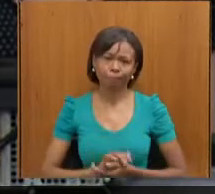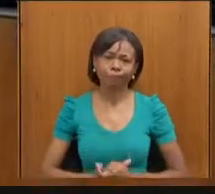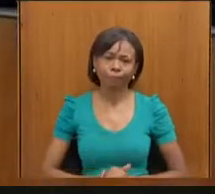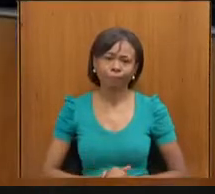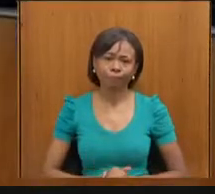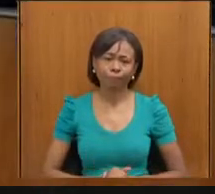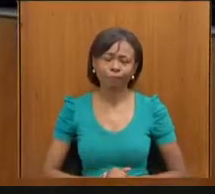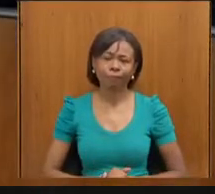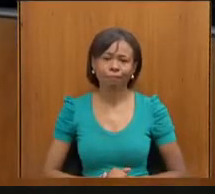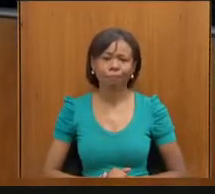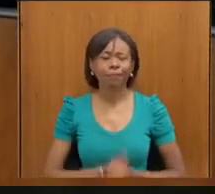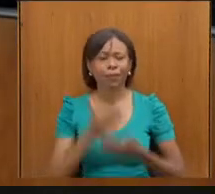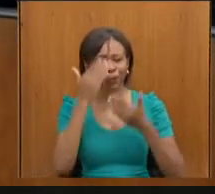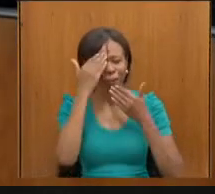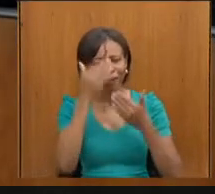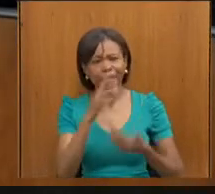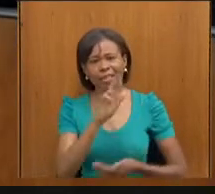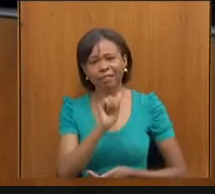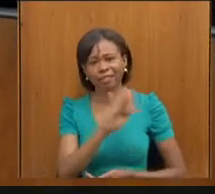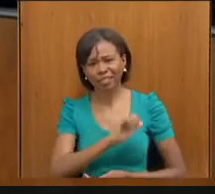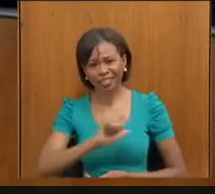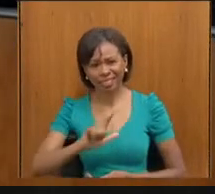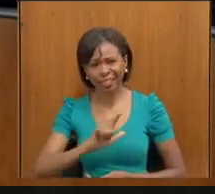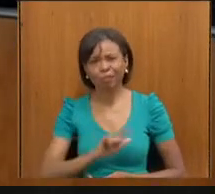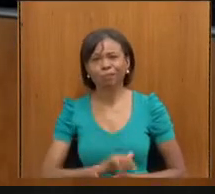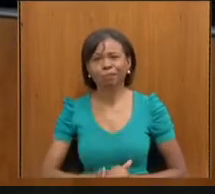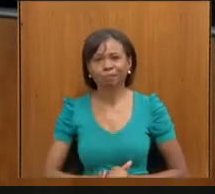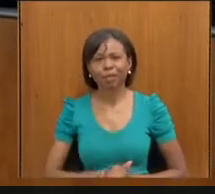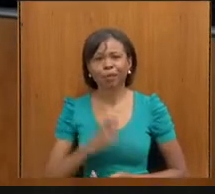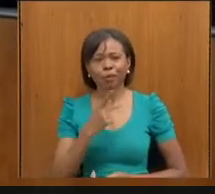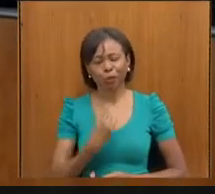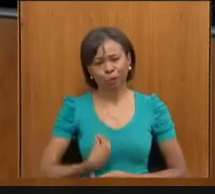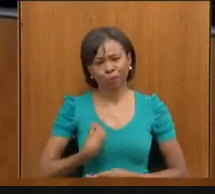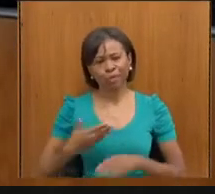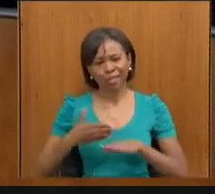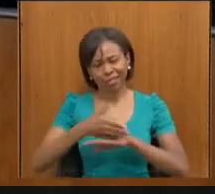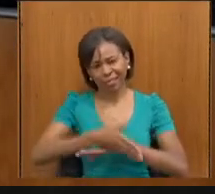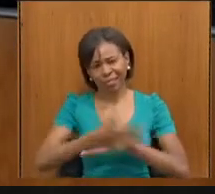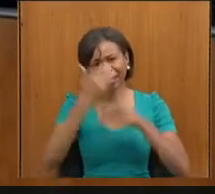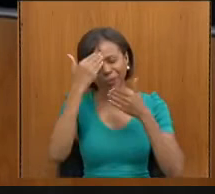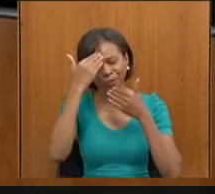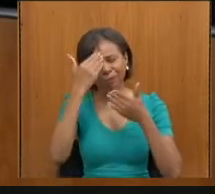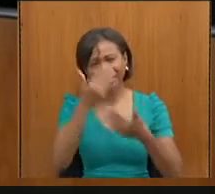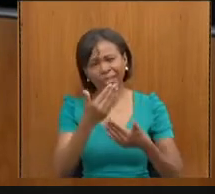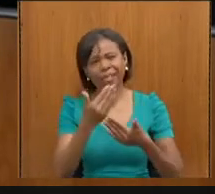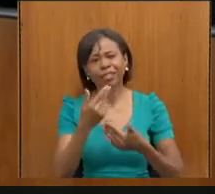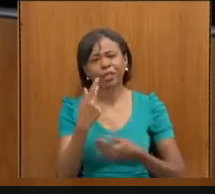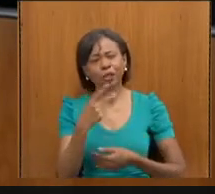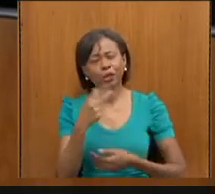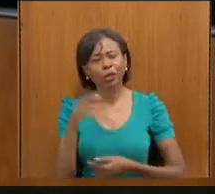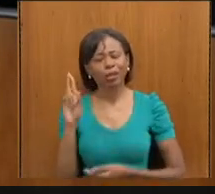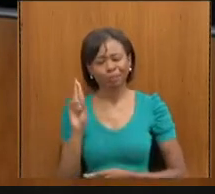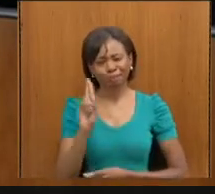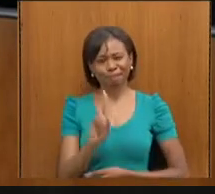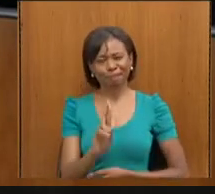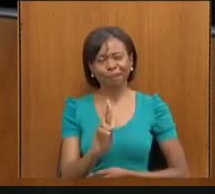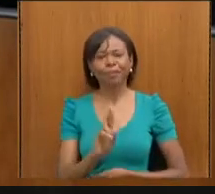Ok. Muito obrigado, viu, Rafael, pela sua presença, obrigado por tudo que você representa.